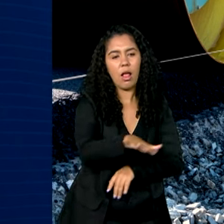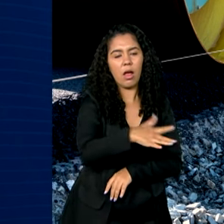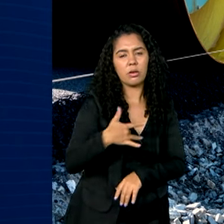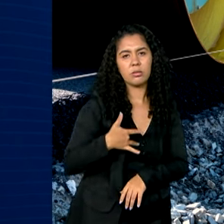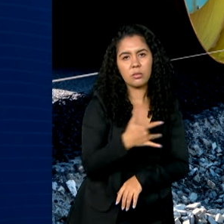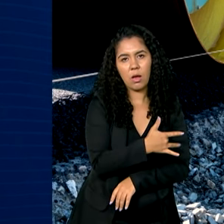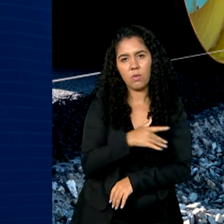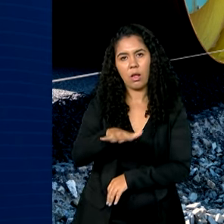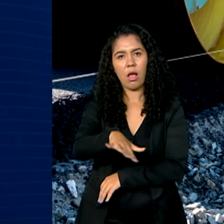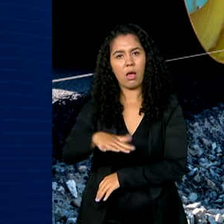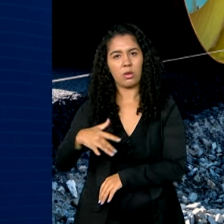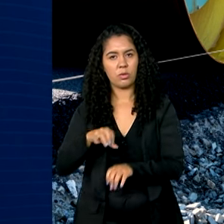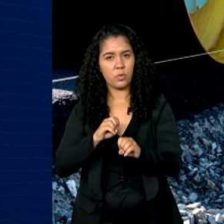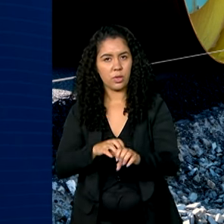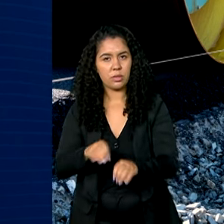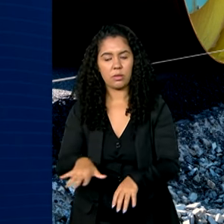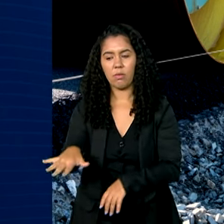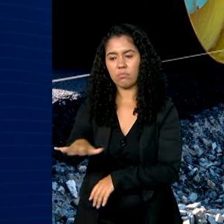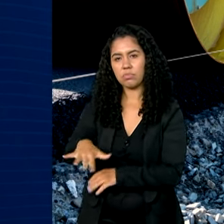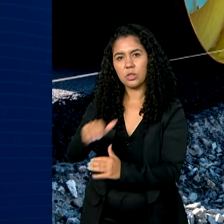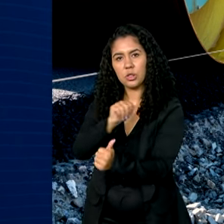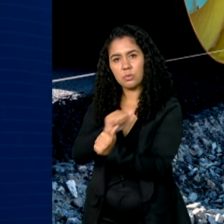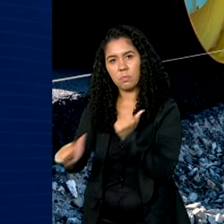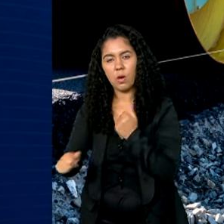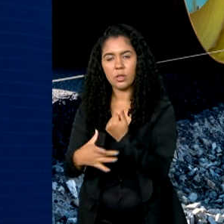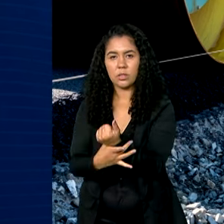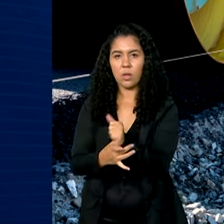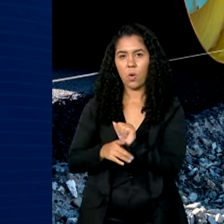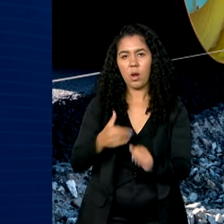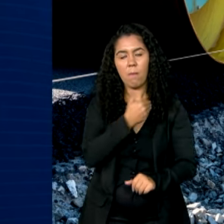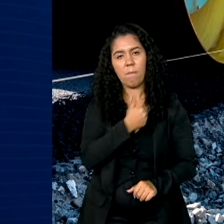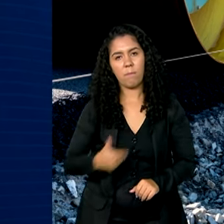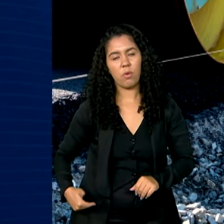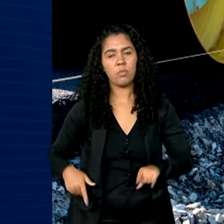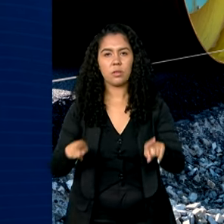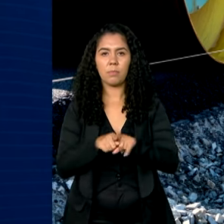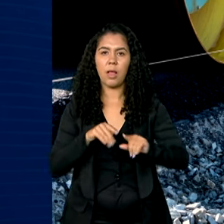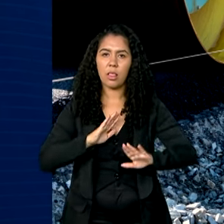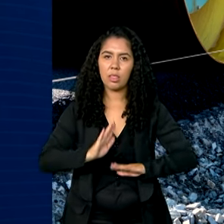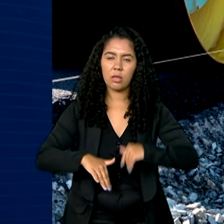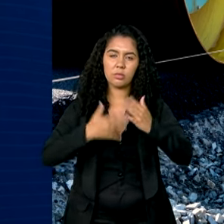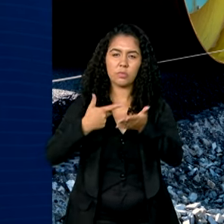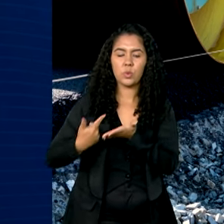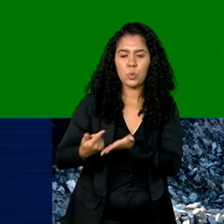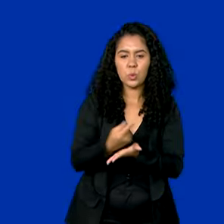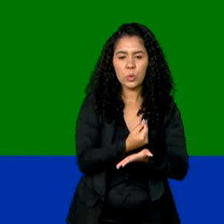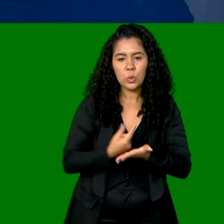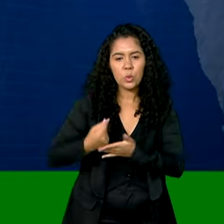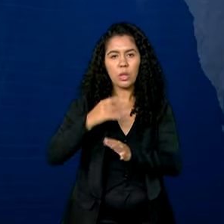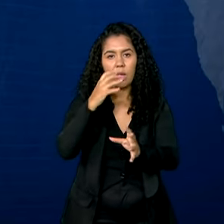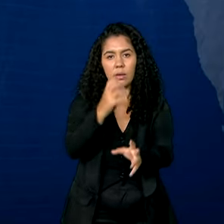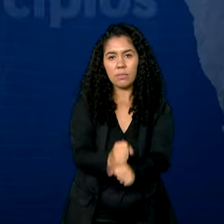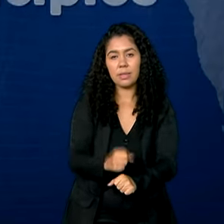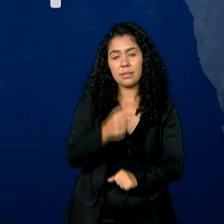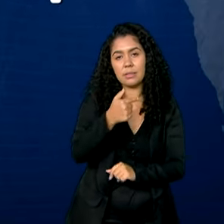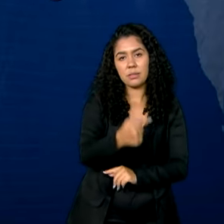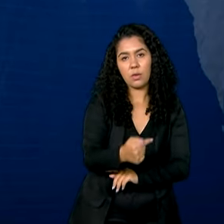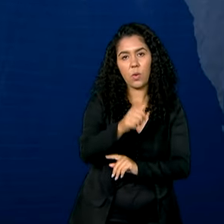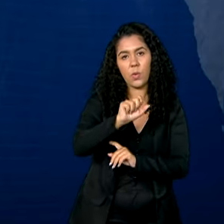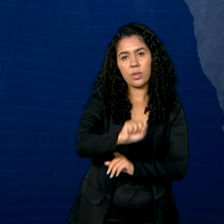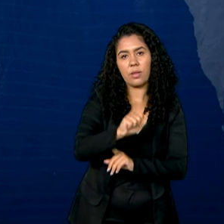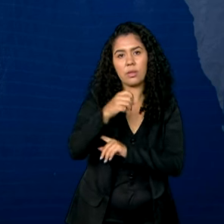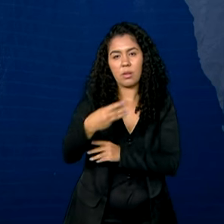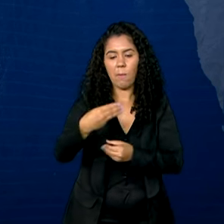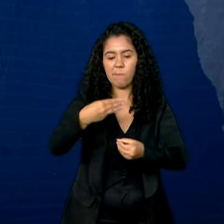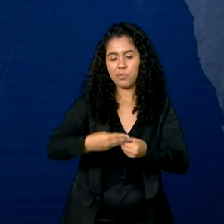educação, esporte, segurança pública e desenvolvimento econômico em 783